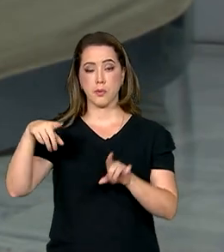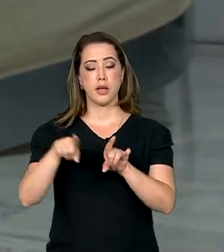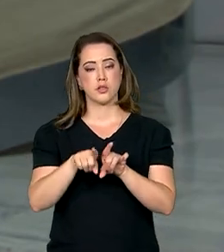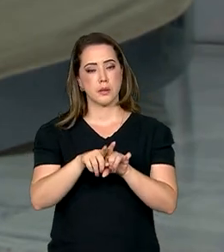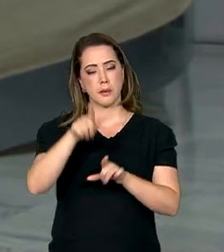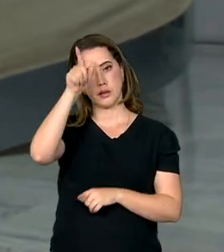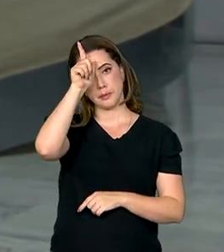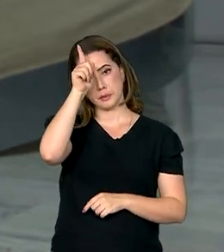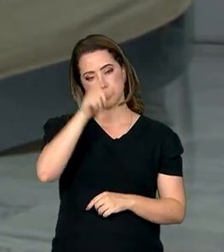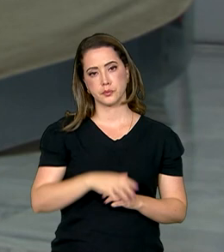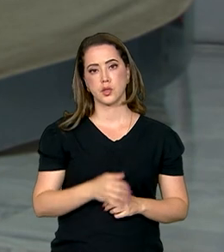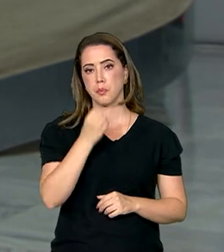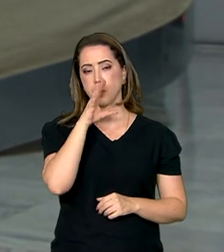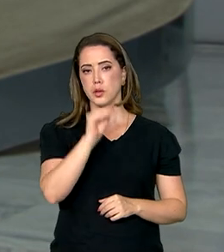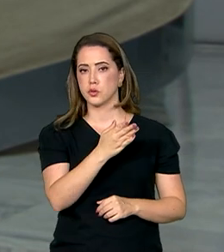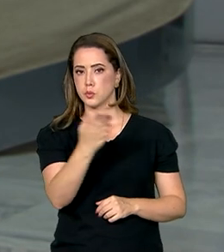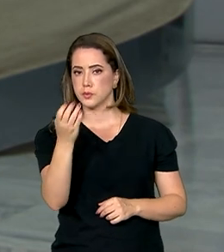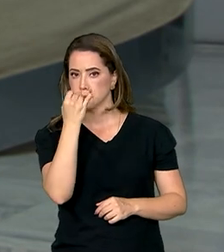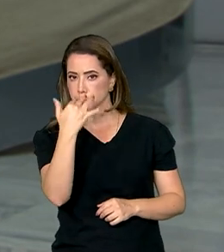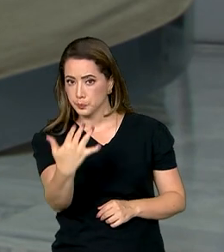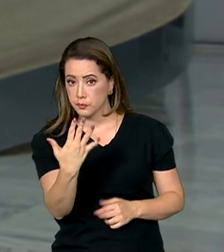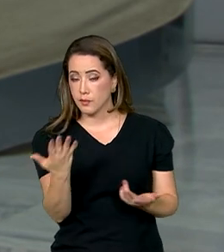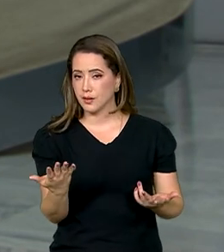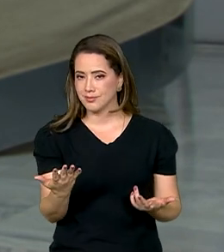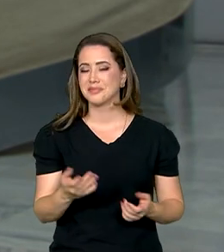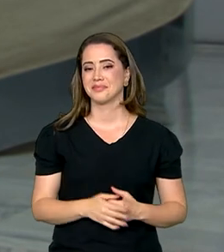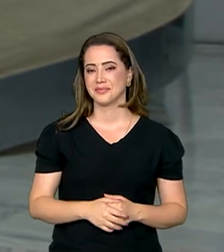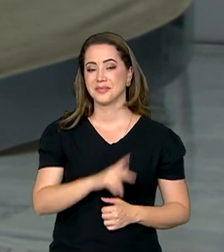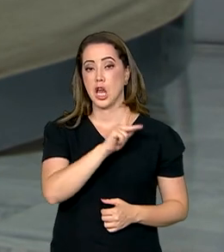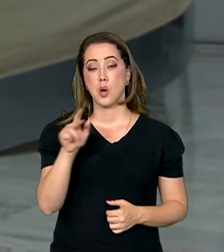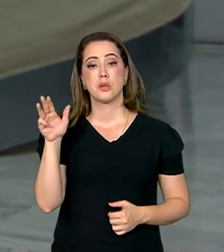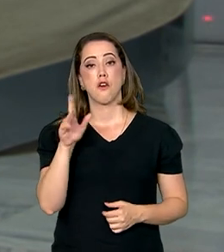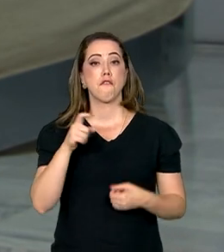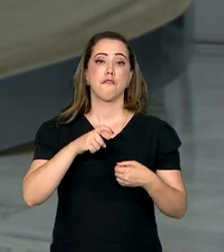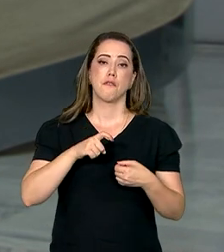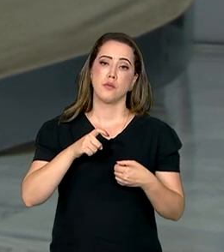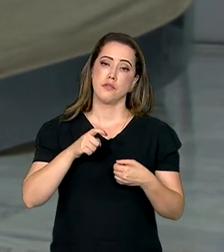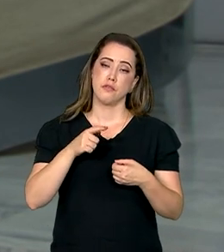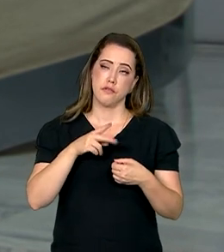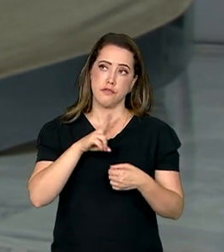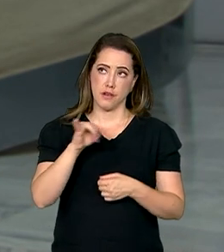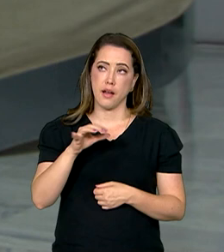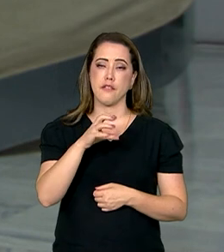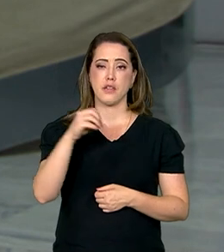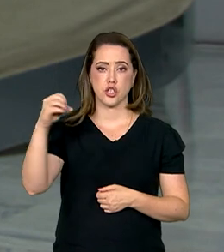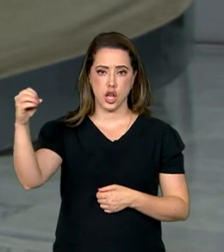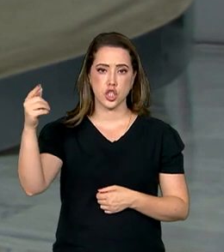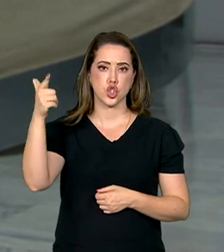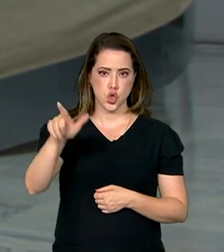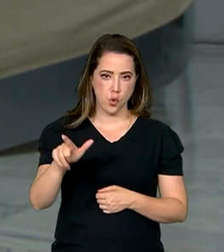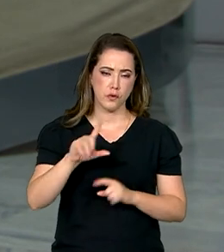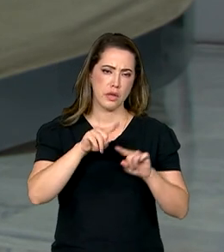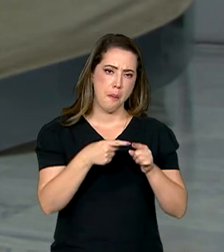Boa noite, Roberto. Boa noite a você que nos assiste. O presidente Lula retoma as viagens internacionais após ficar seis semanas